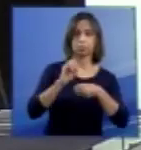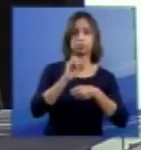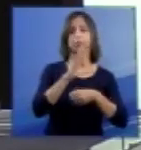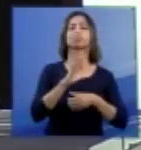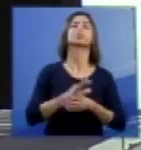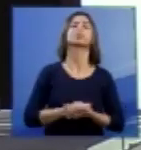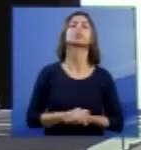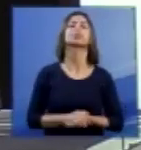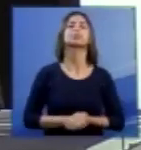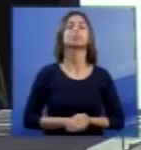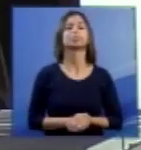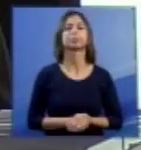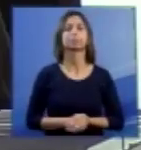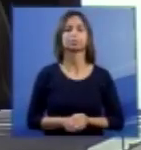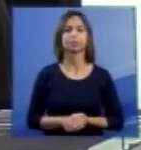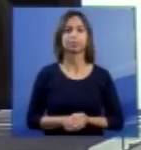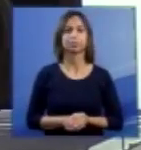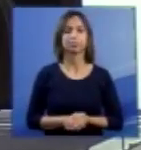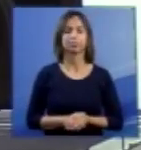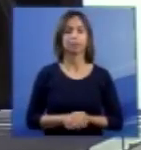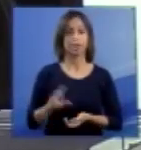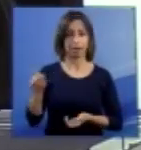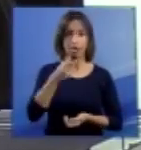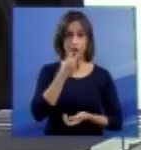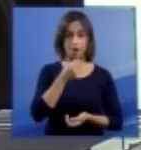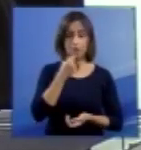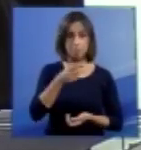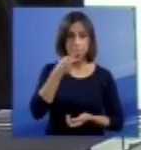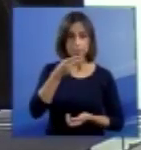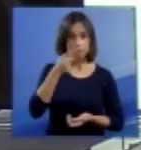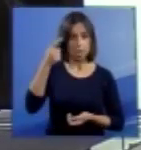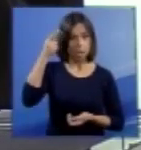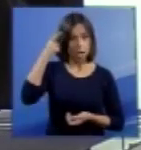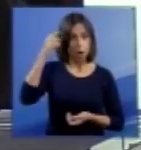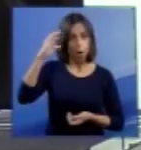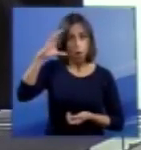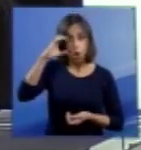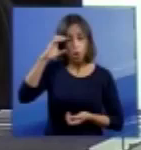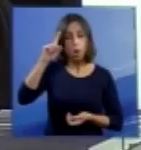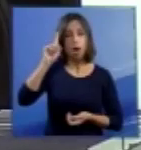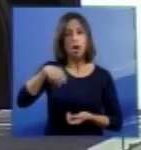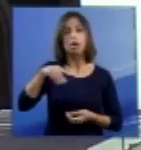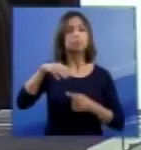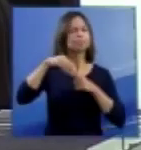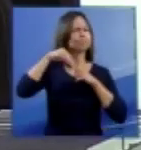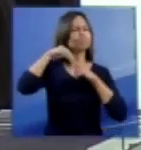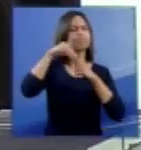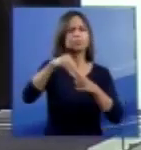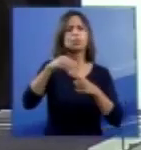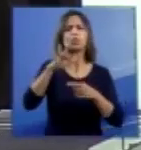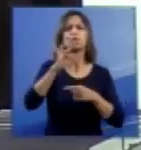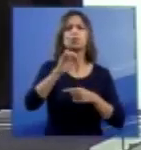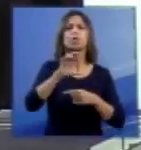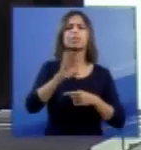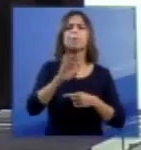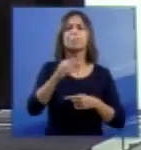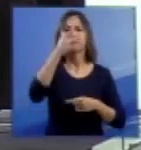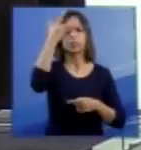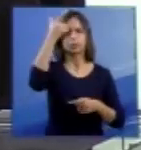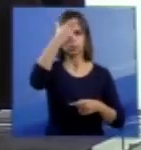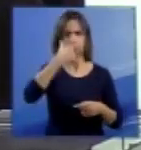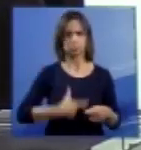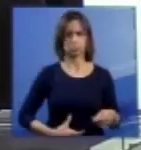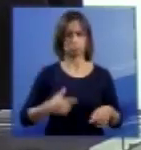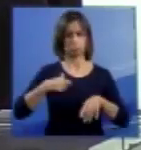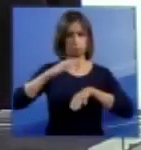volta o slide, por favor. Ele diz que a consciência é o fundamento do ser que se manifesta como o sujeito que